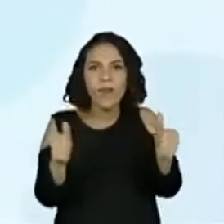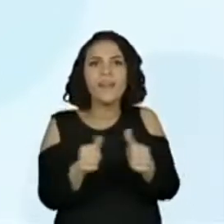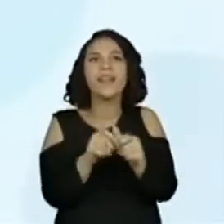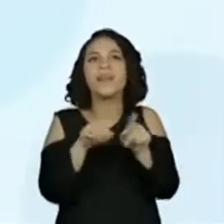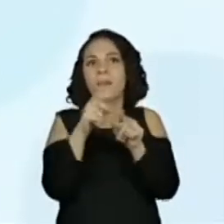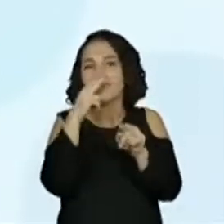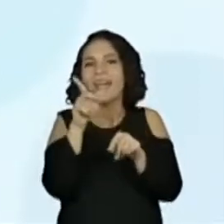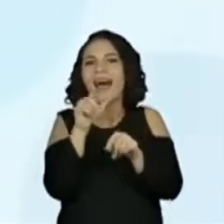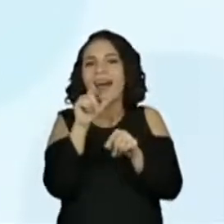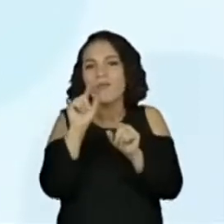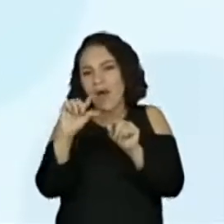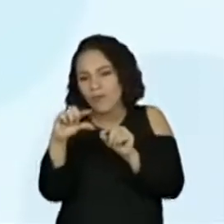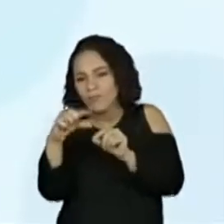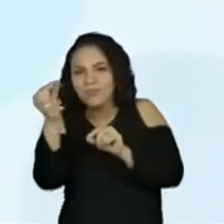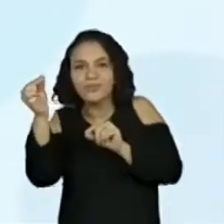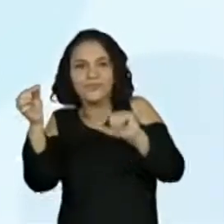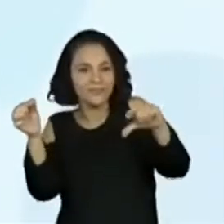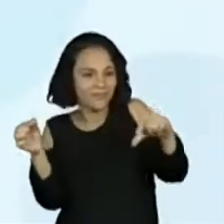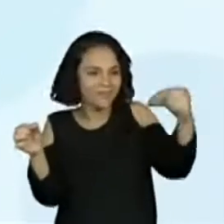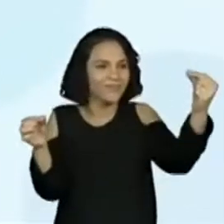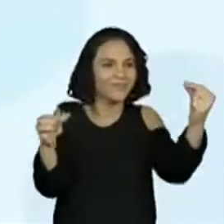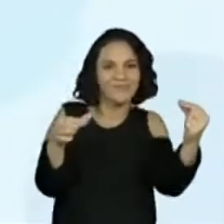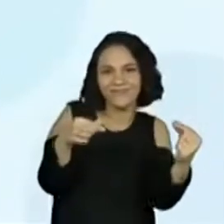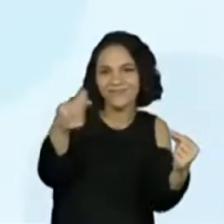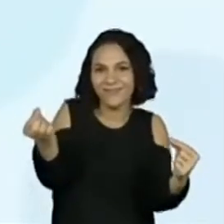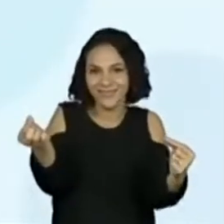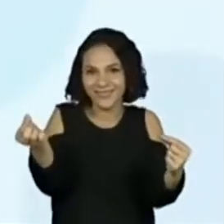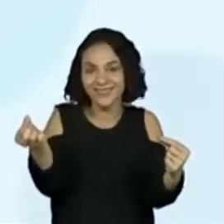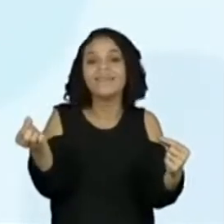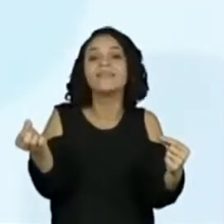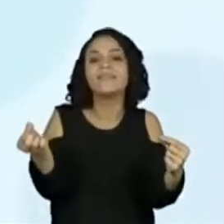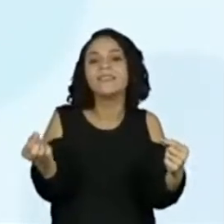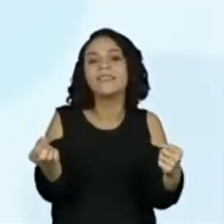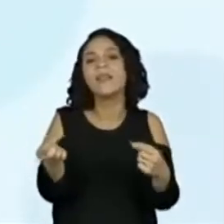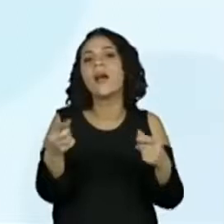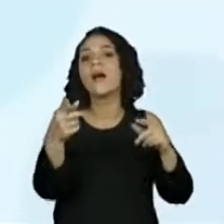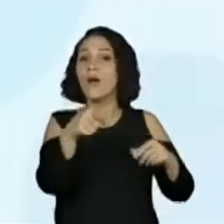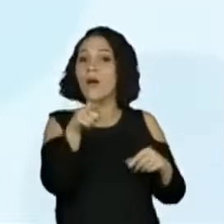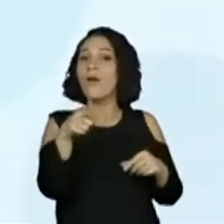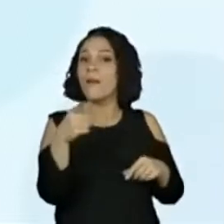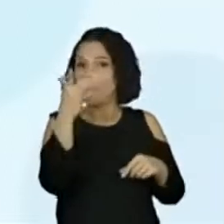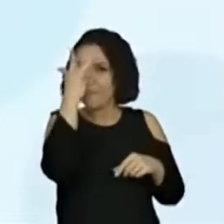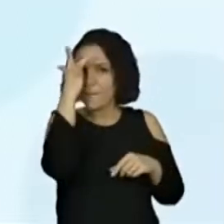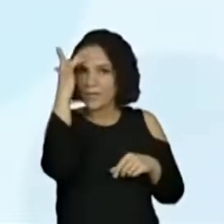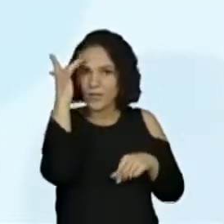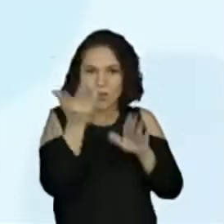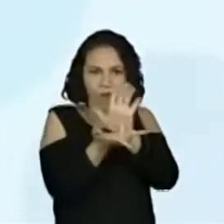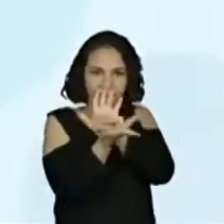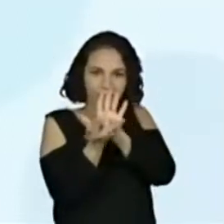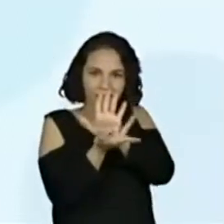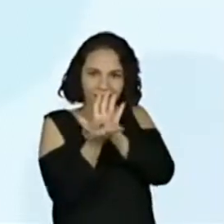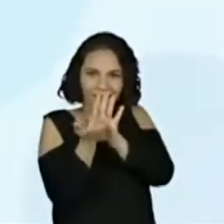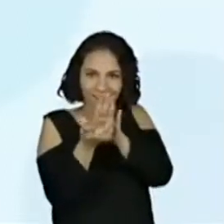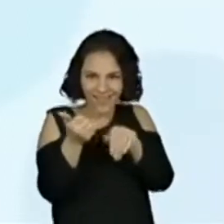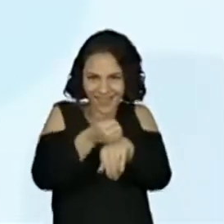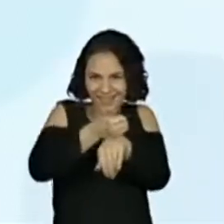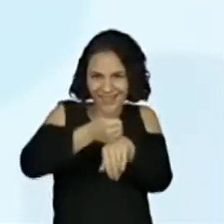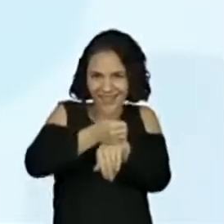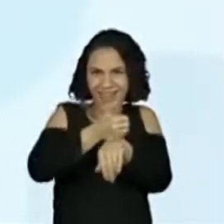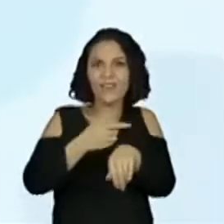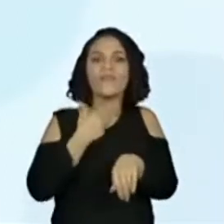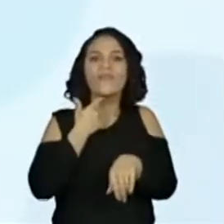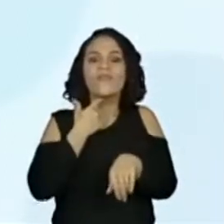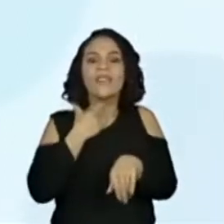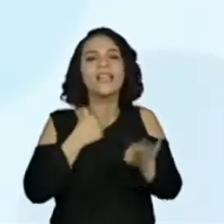água como se a gente tivesse mergulhado. Então, são todas essas sensações que o cartunista que está desenhando ali a história em quadrinho